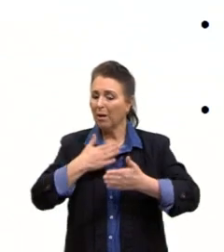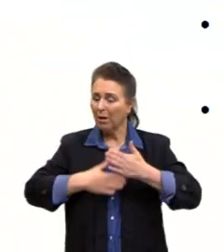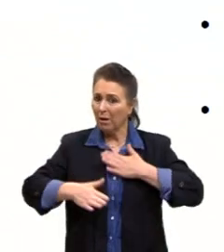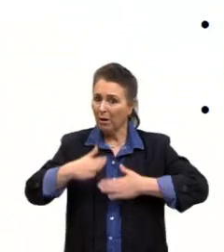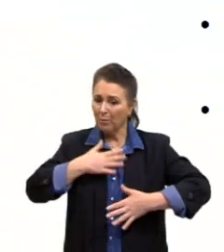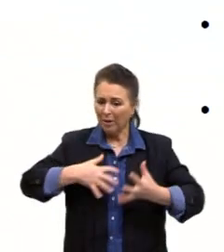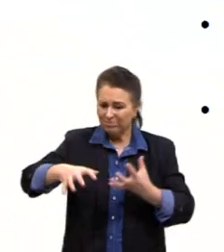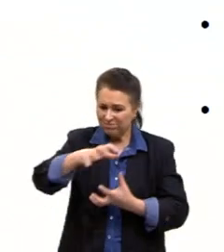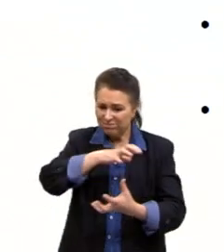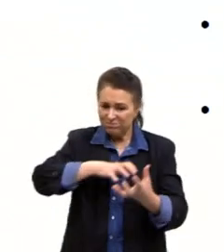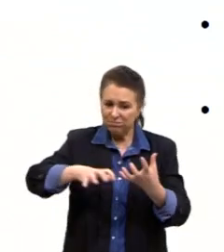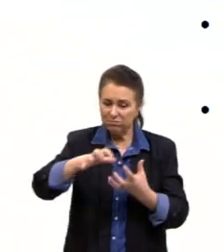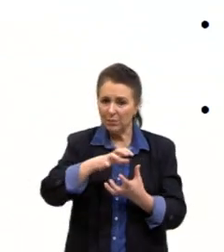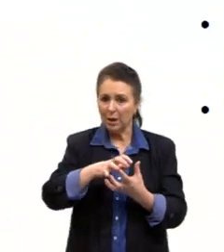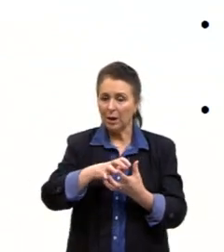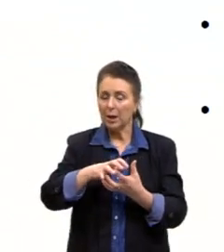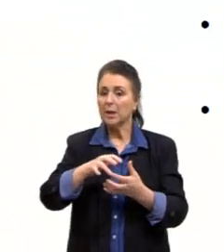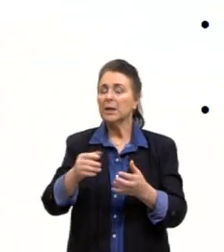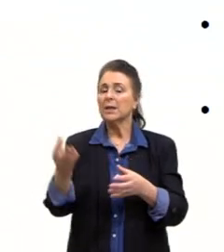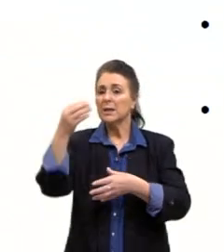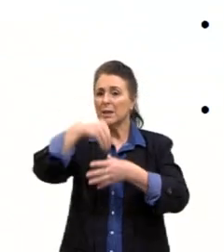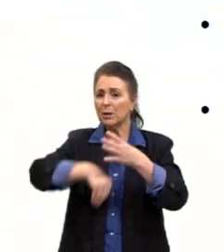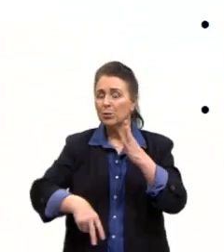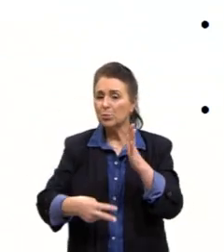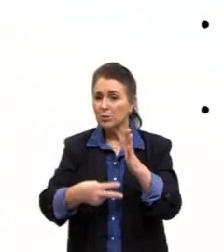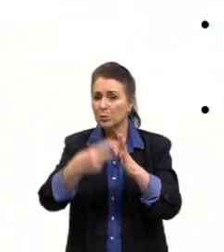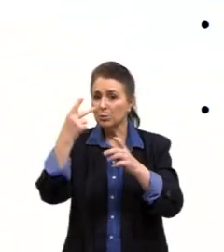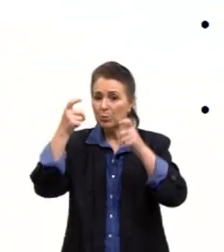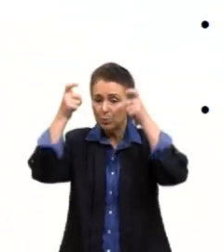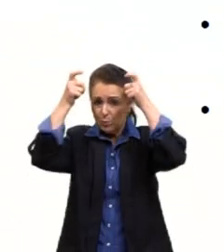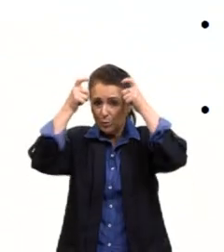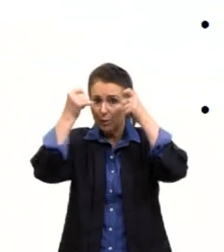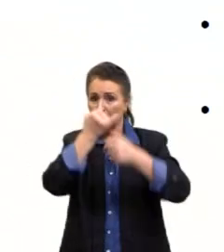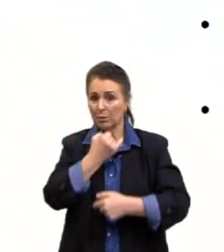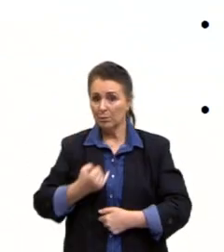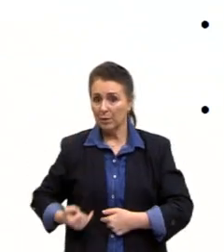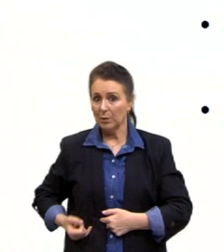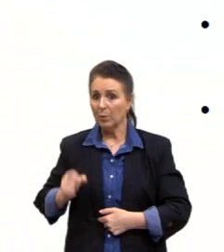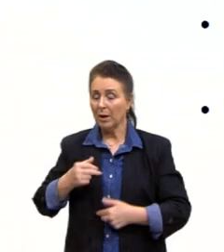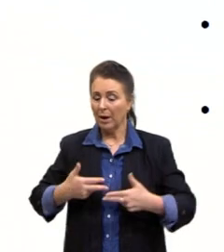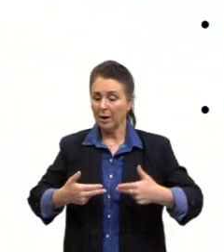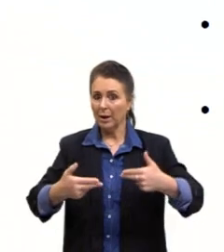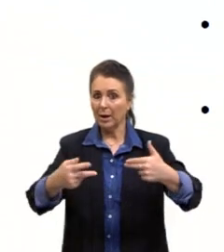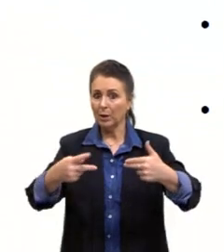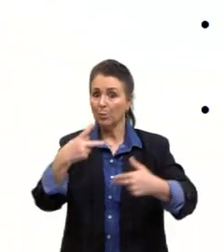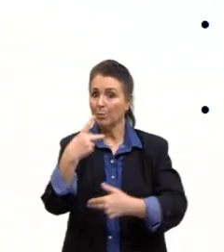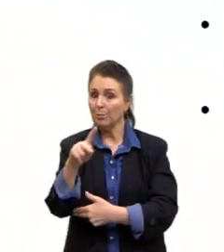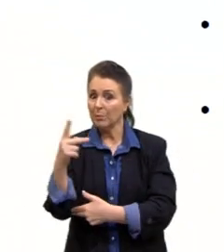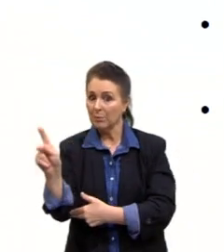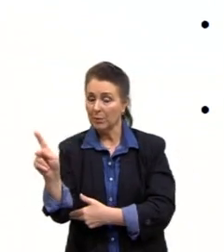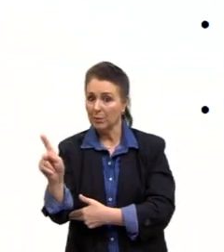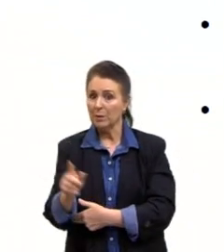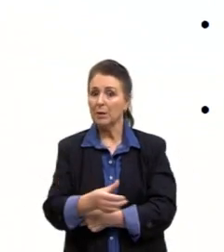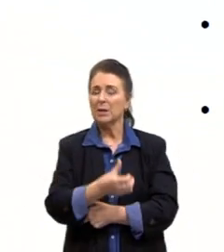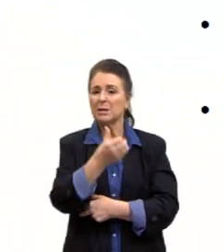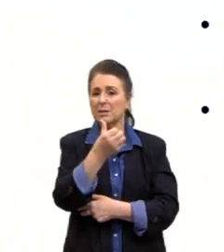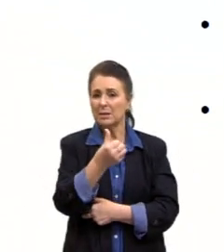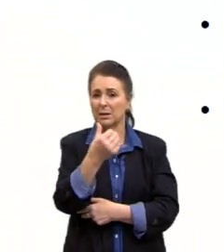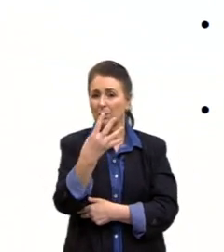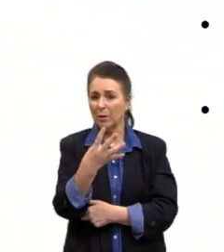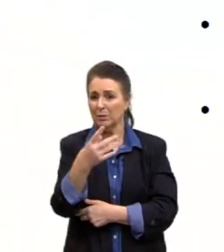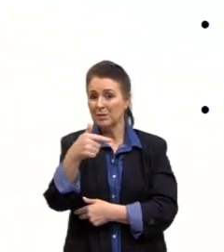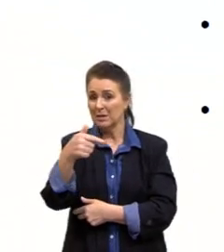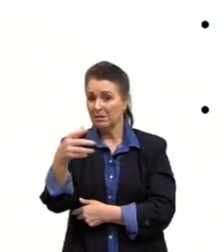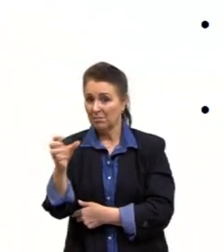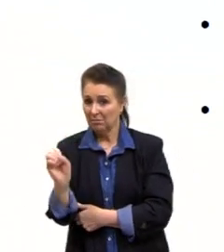das questões mais importantes do Segundo Império vai ser a Guerra do Paraguai. De 64 a 70, quando